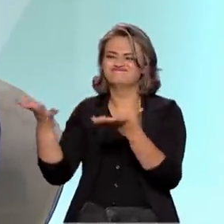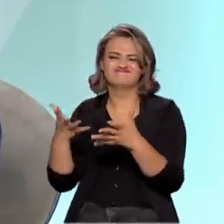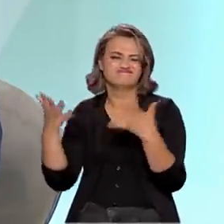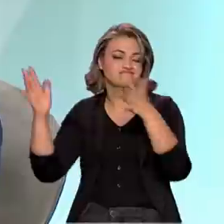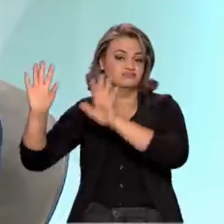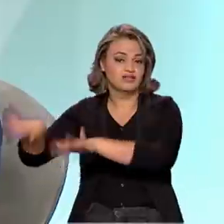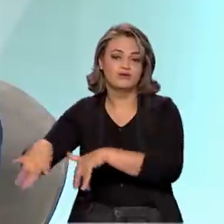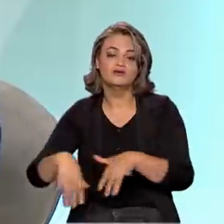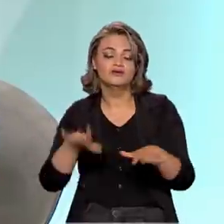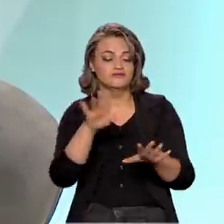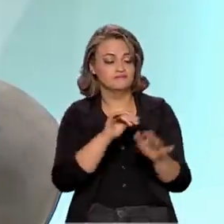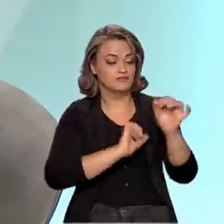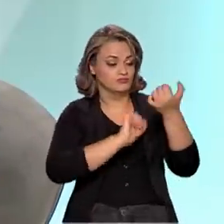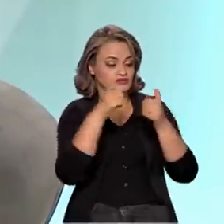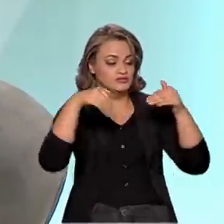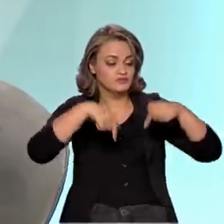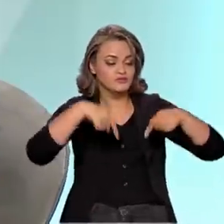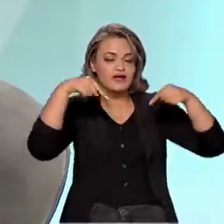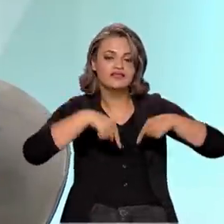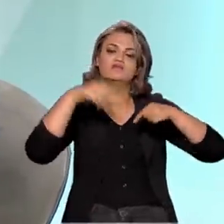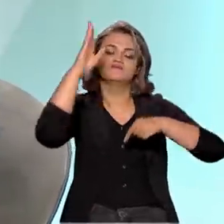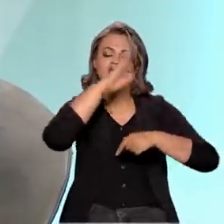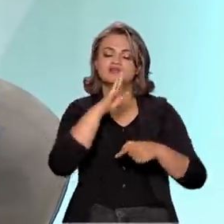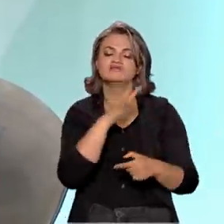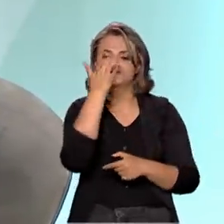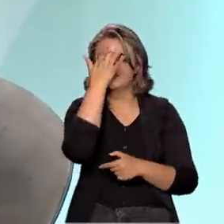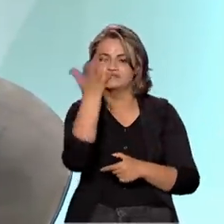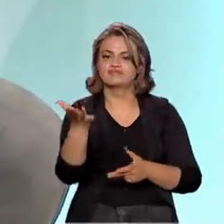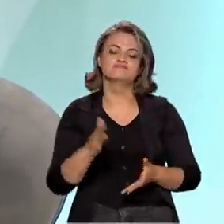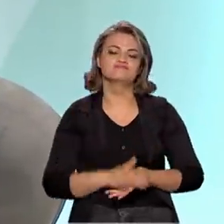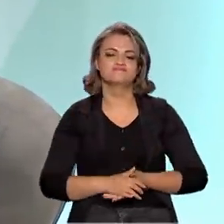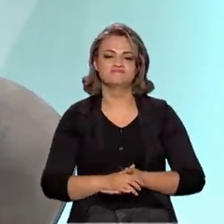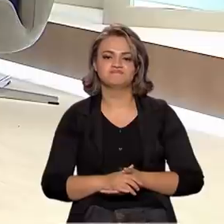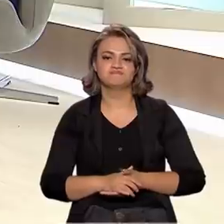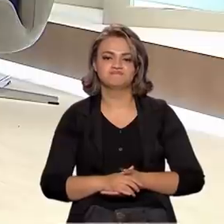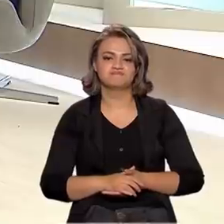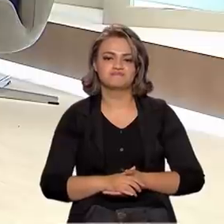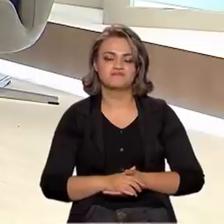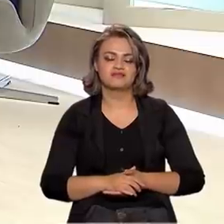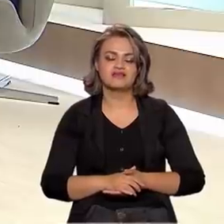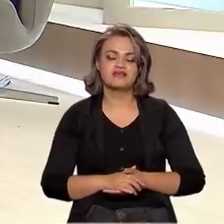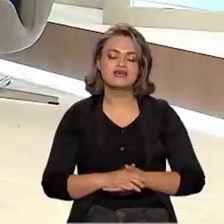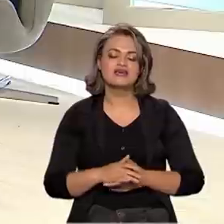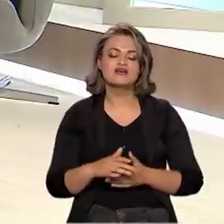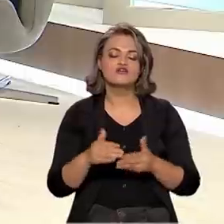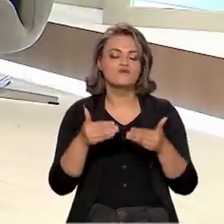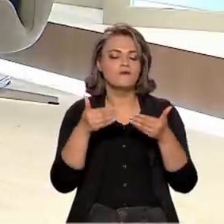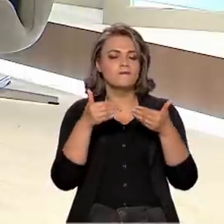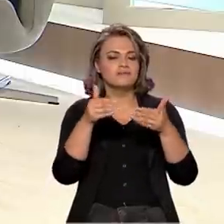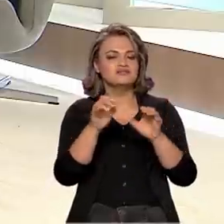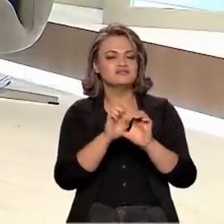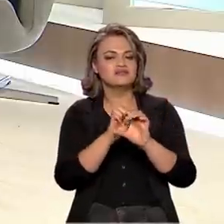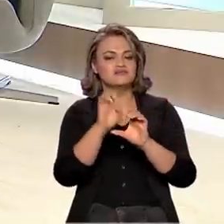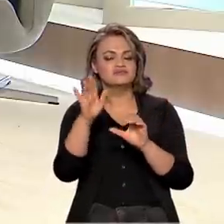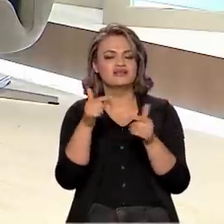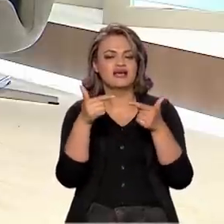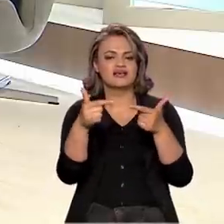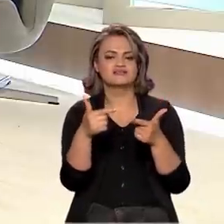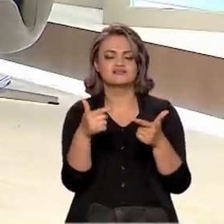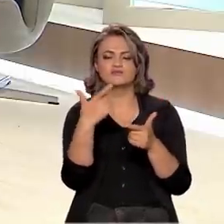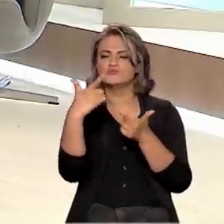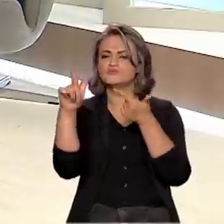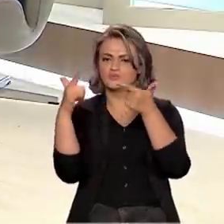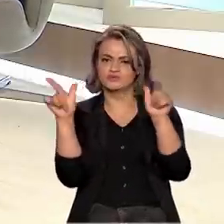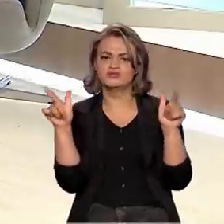tudo isso vai ser nacional e fabricado em empresa brasileira. Que outras iniciativas o Ministério tem nesse combate à pandemia? Porque eu sei que são feitos